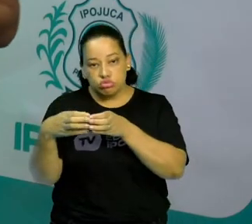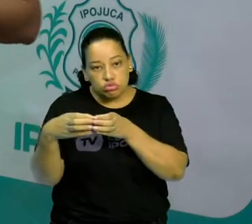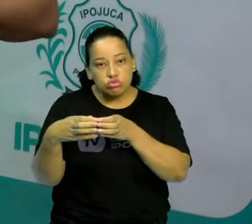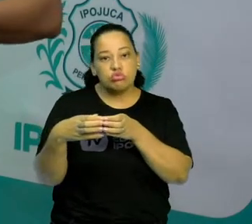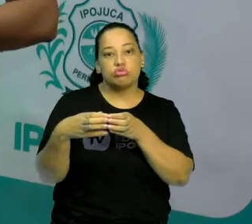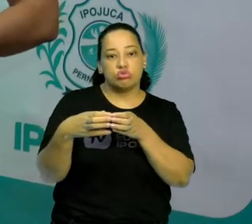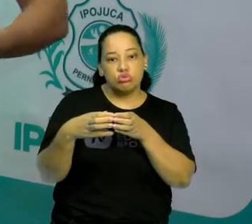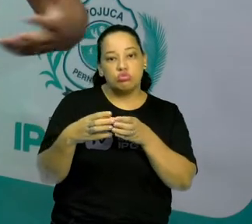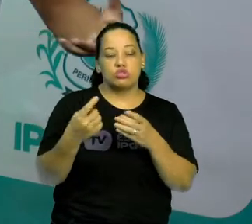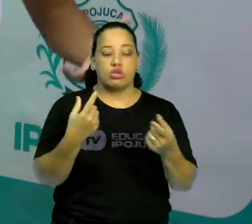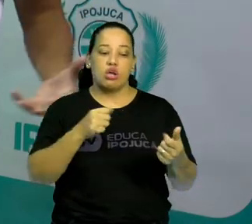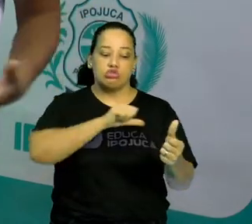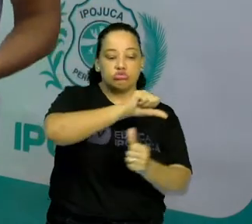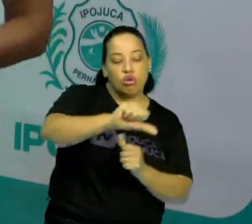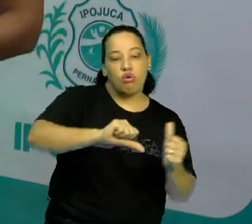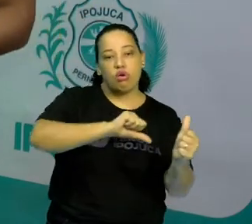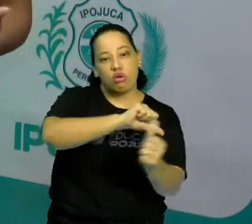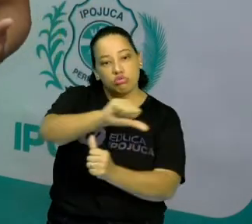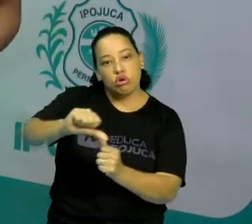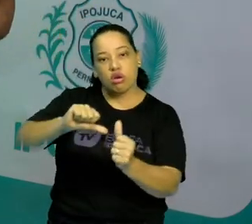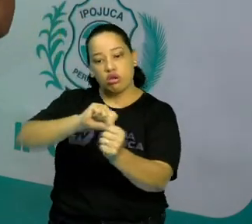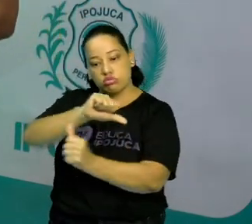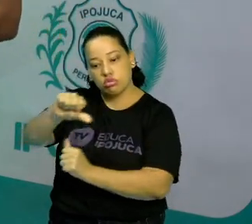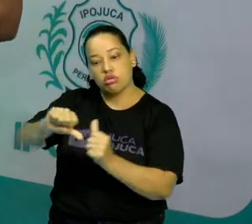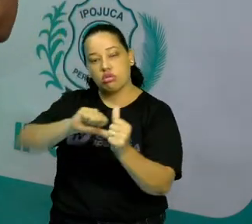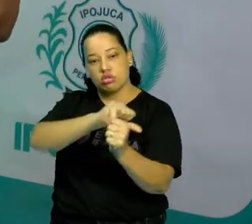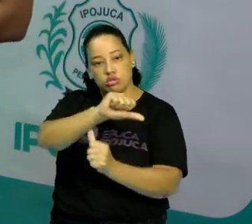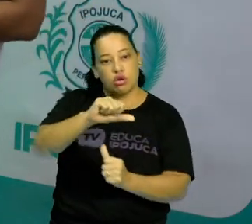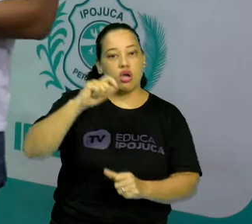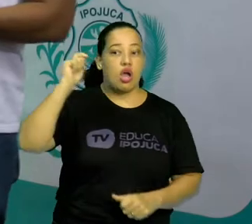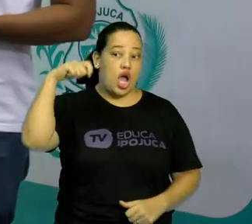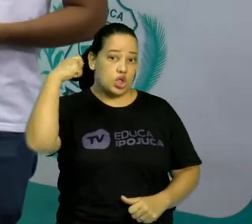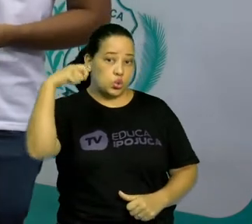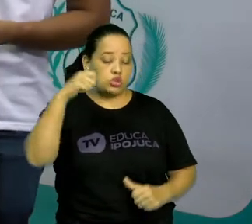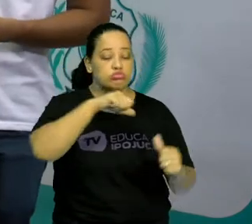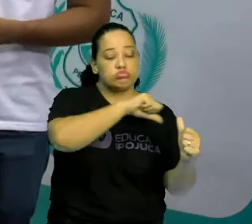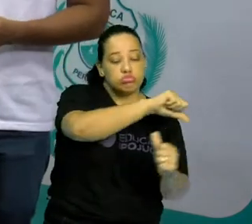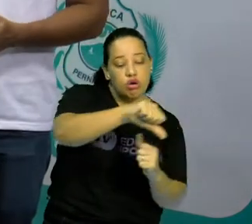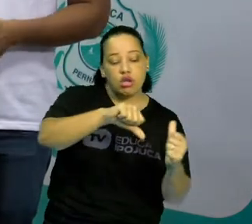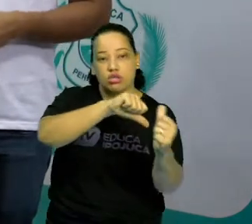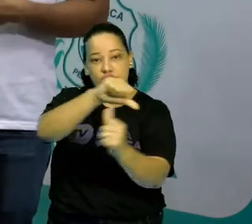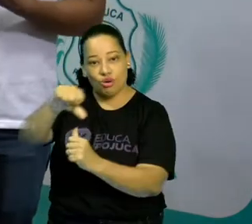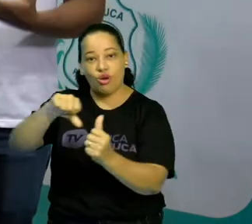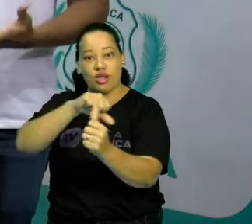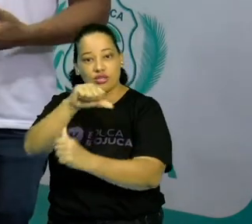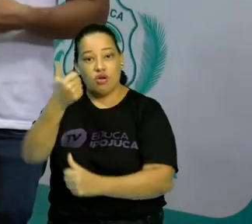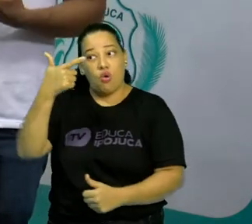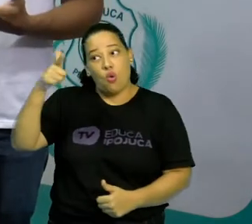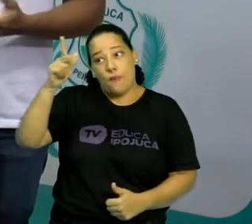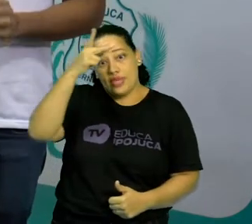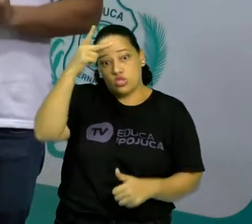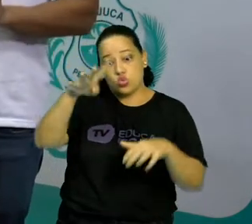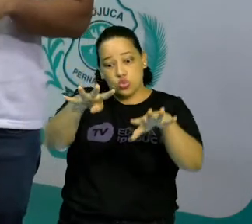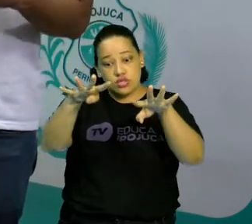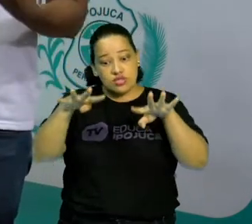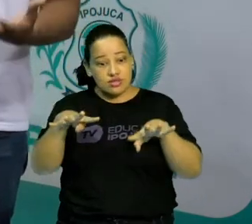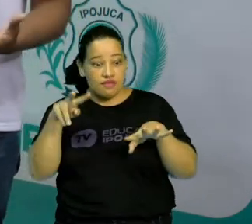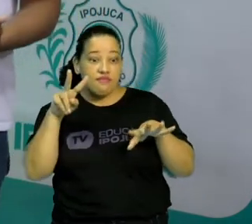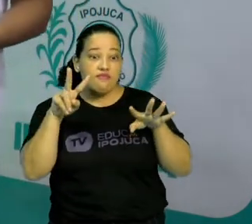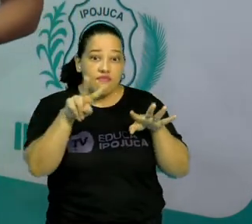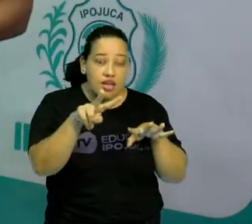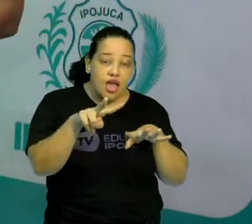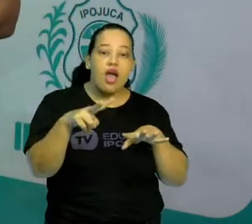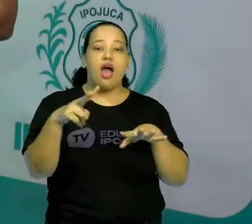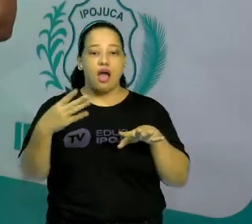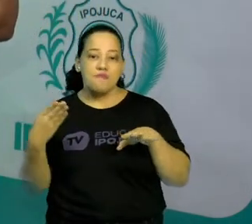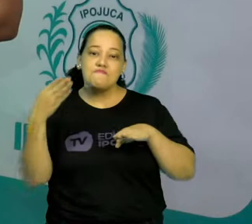que estão ali atuando, os atores, ou aqueles que estão só observando, que é o público. Lembrando